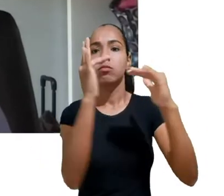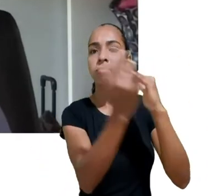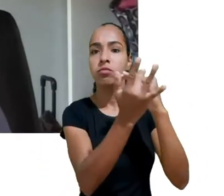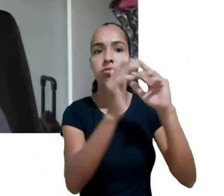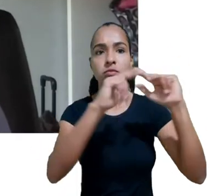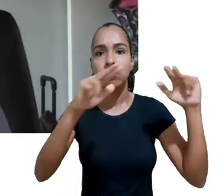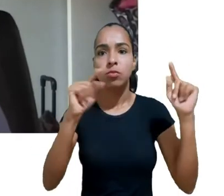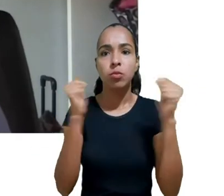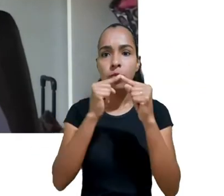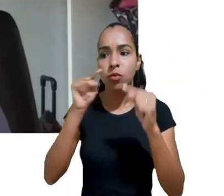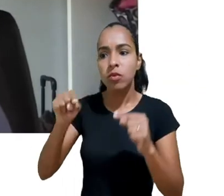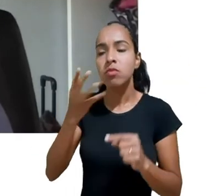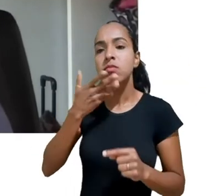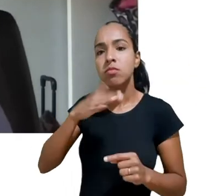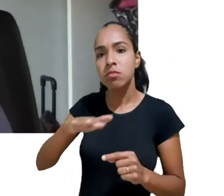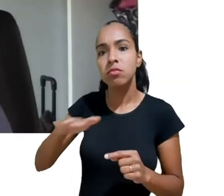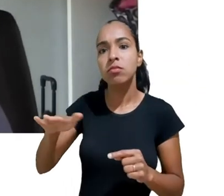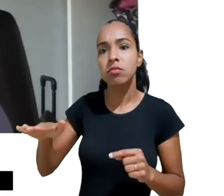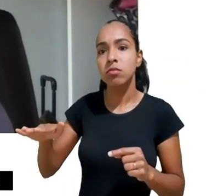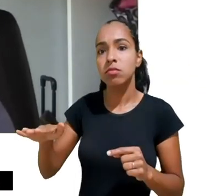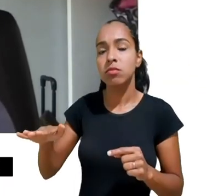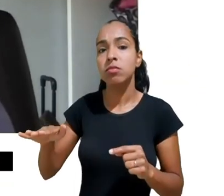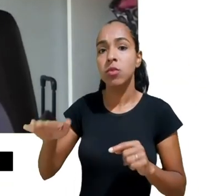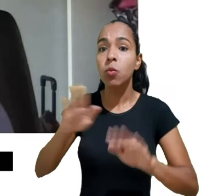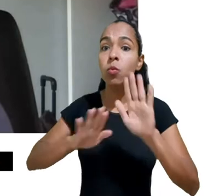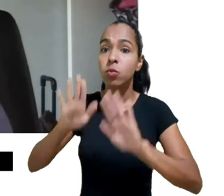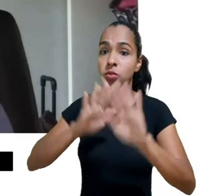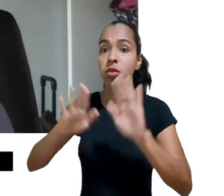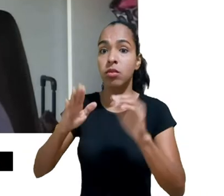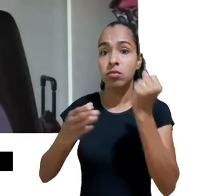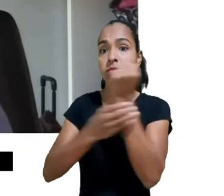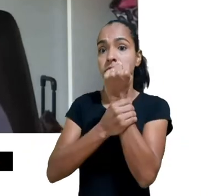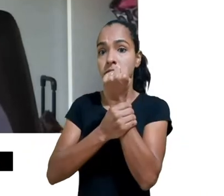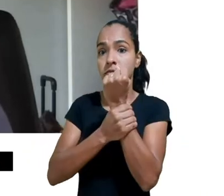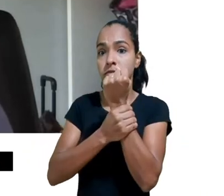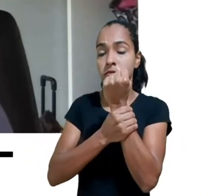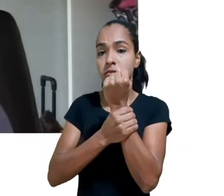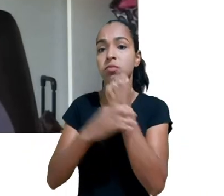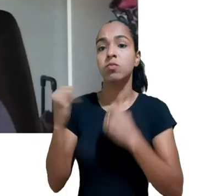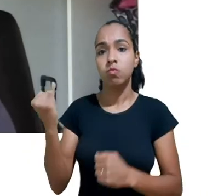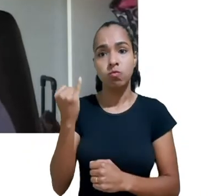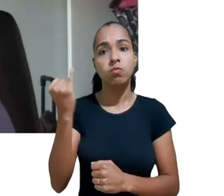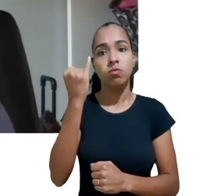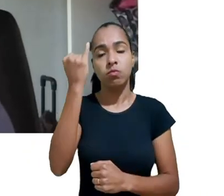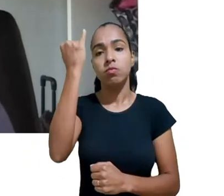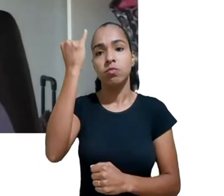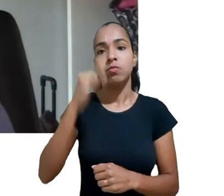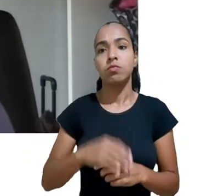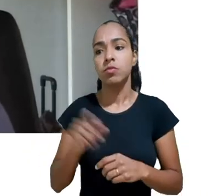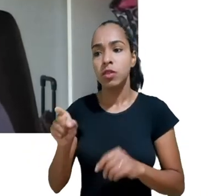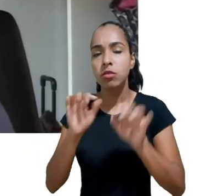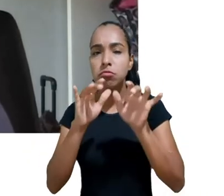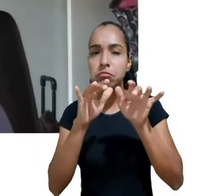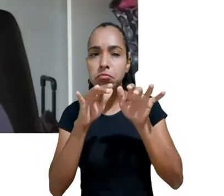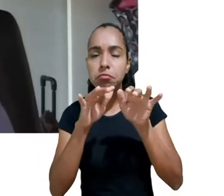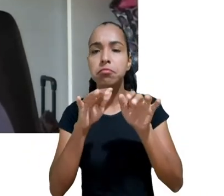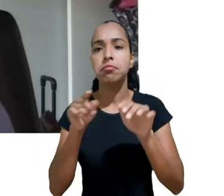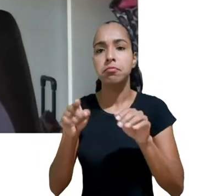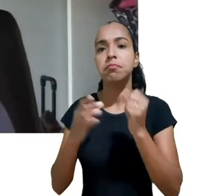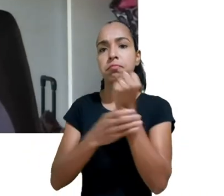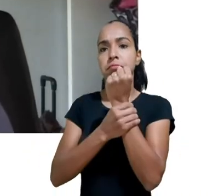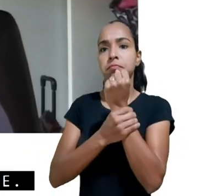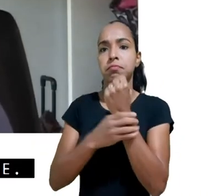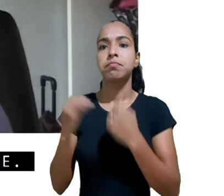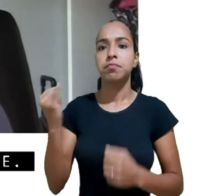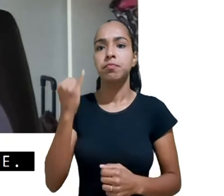determinadas coisas. Isso é muito importante. Muito importante também a gente debater o reforço